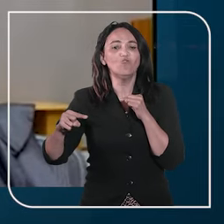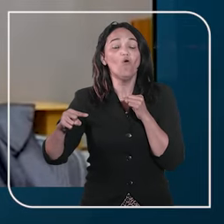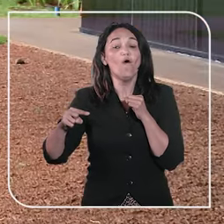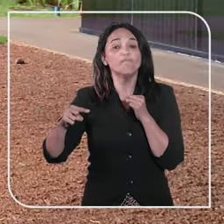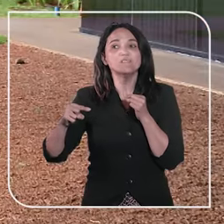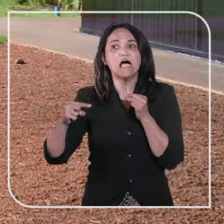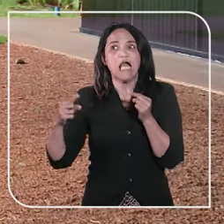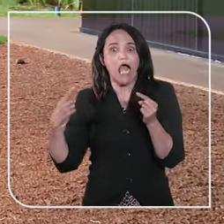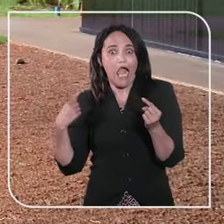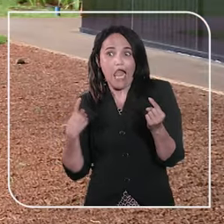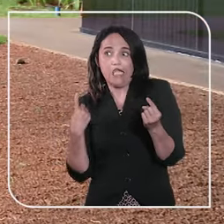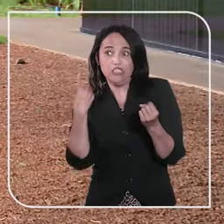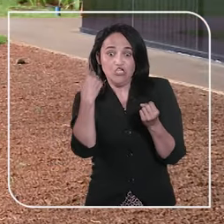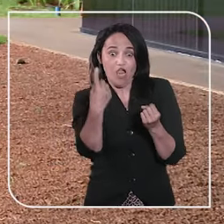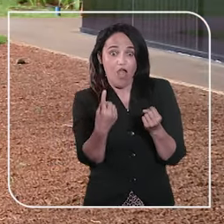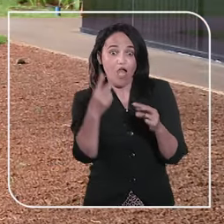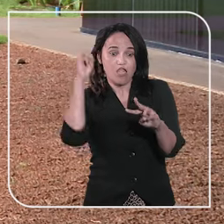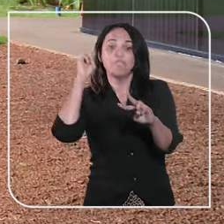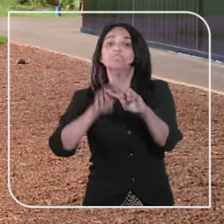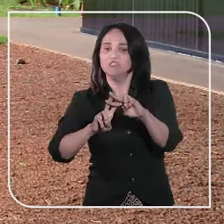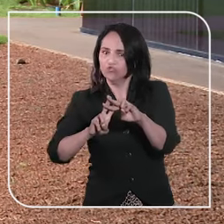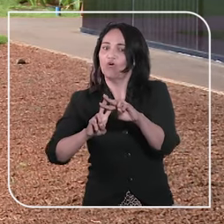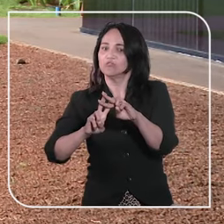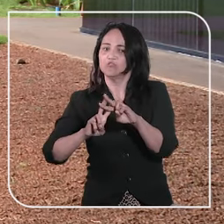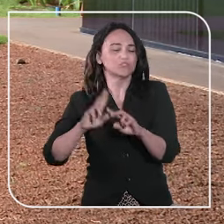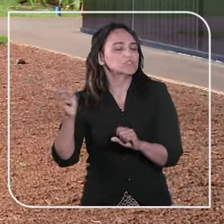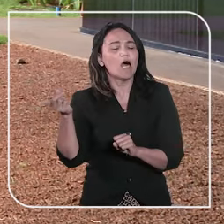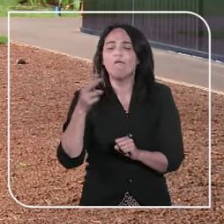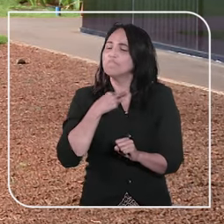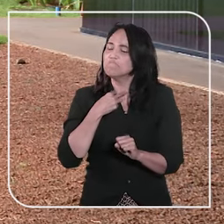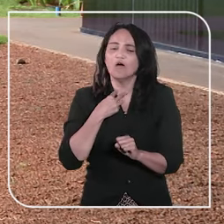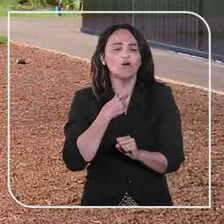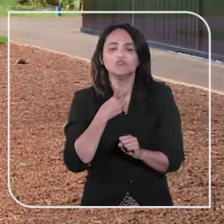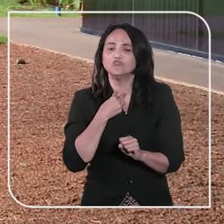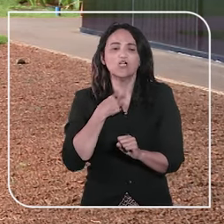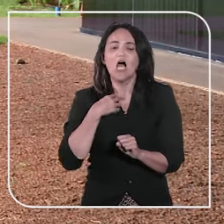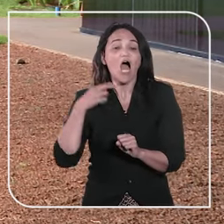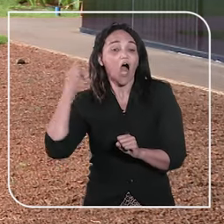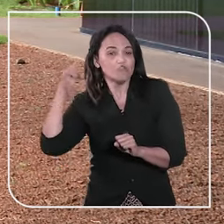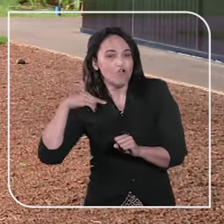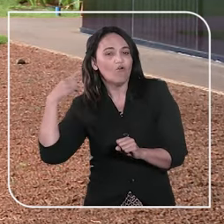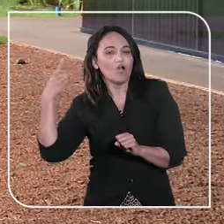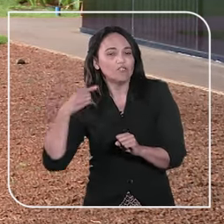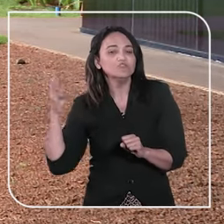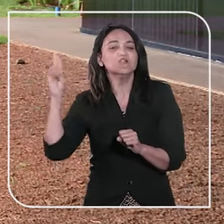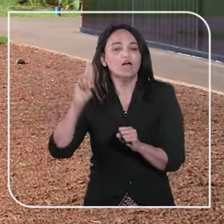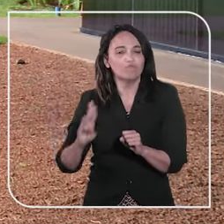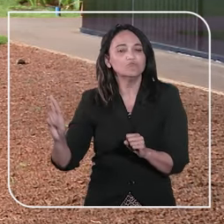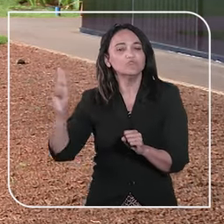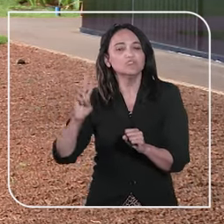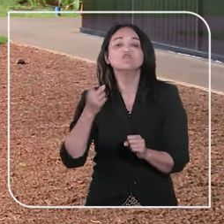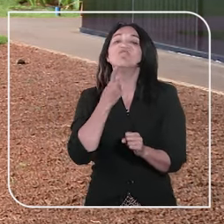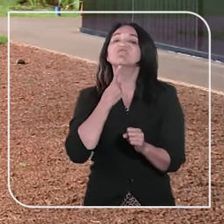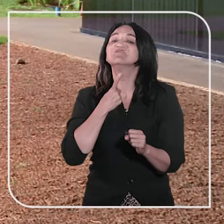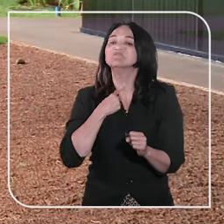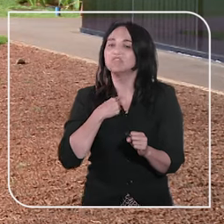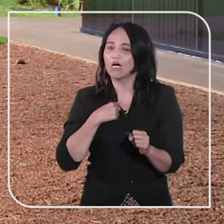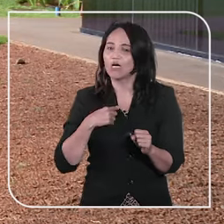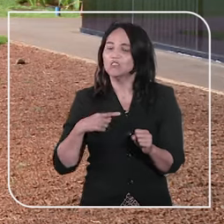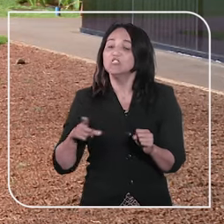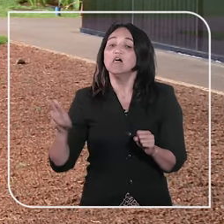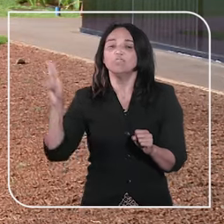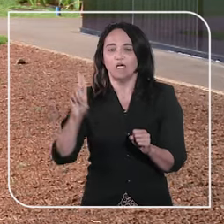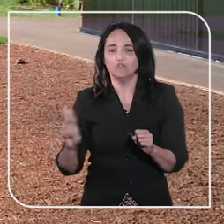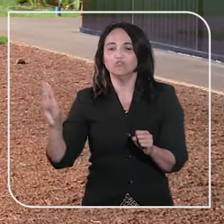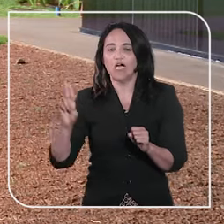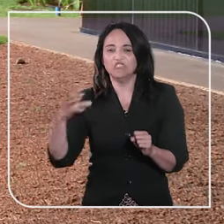prisional. A investigação apontou que advogados estariam usando prerrogativas para beneficiar de forma ilegal o